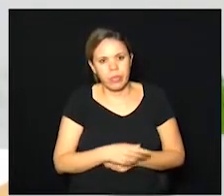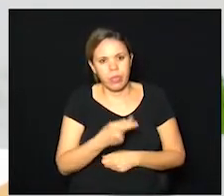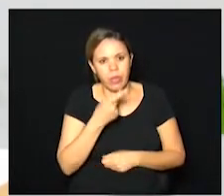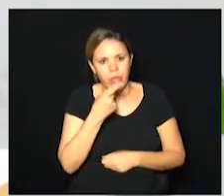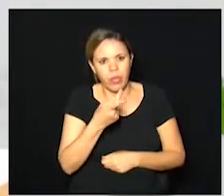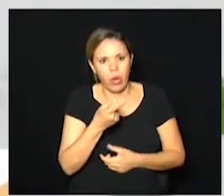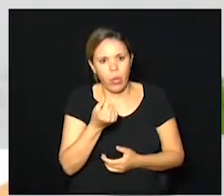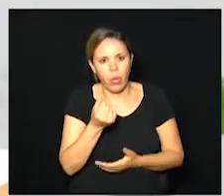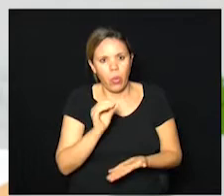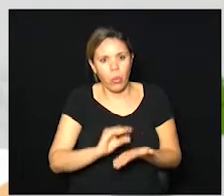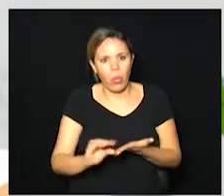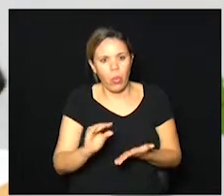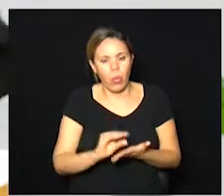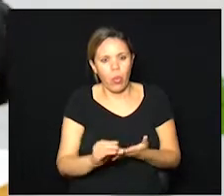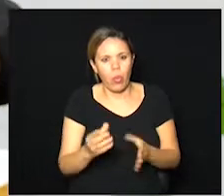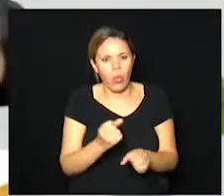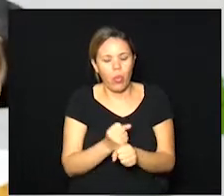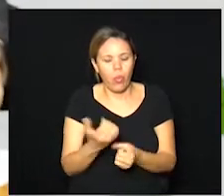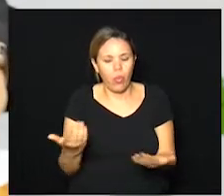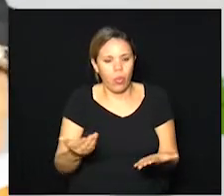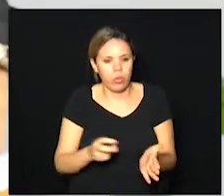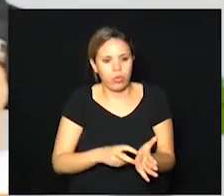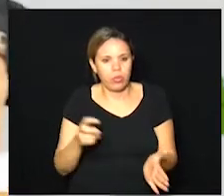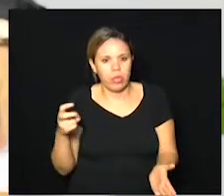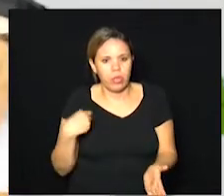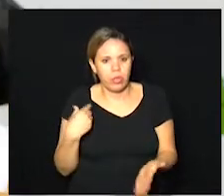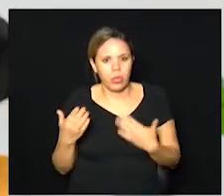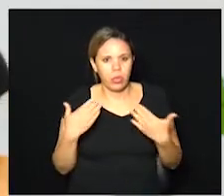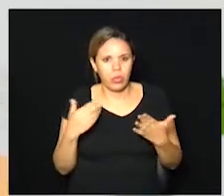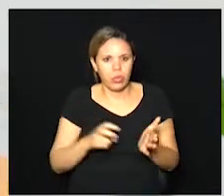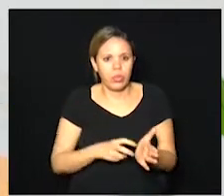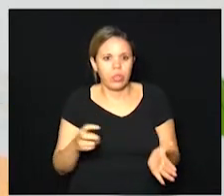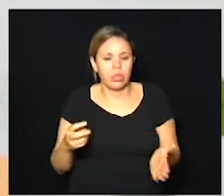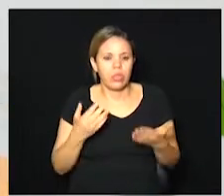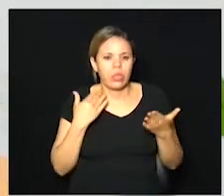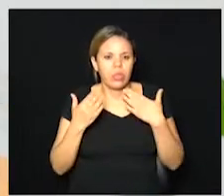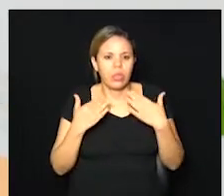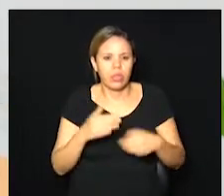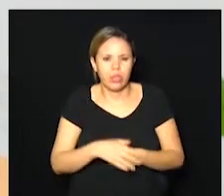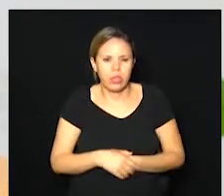recurso financeiro, hoje pela manhã, eu conversei, dialoguei,